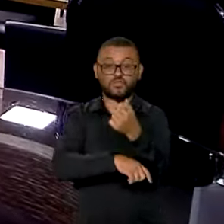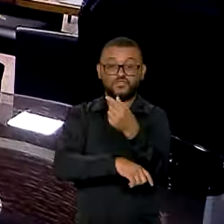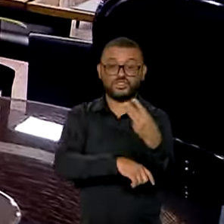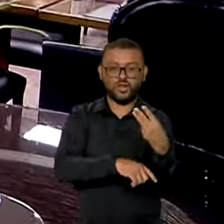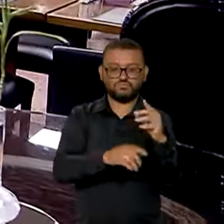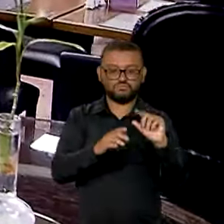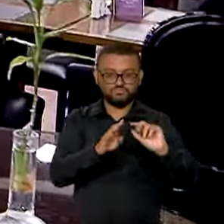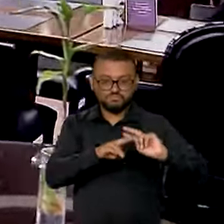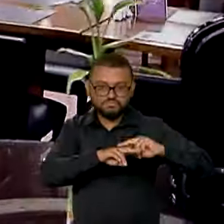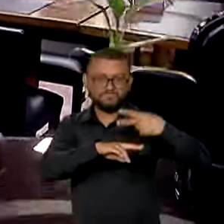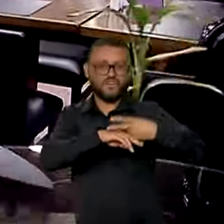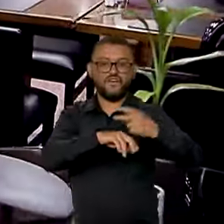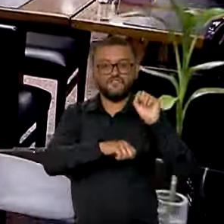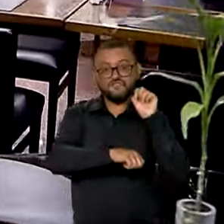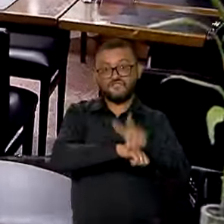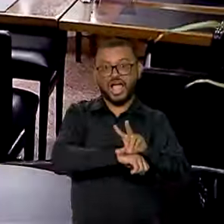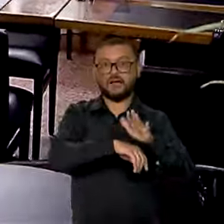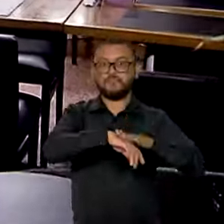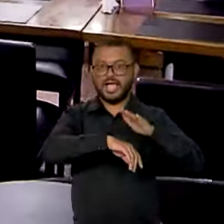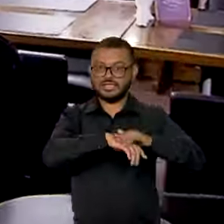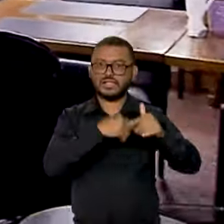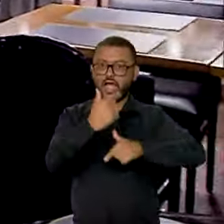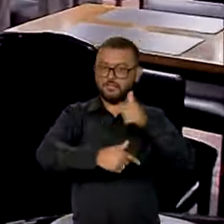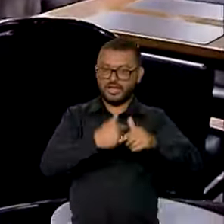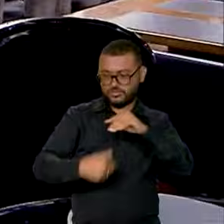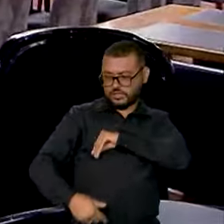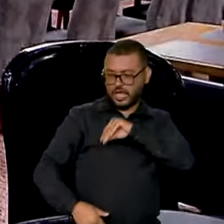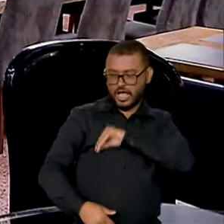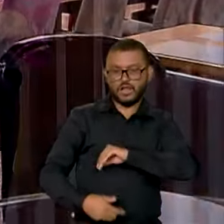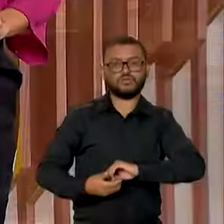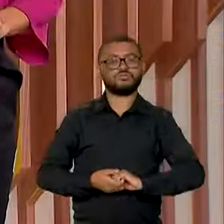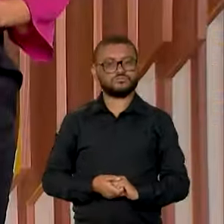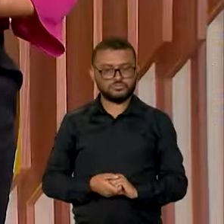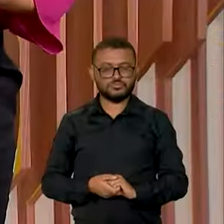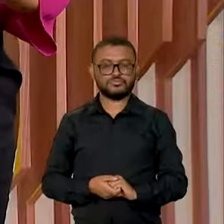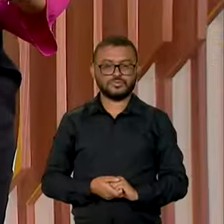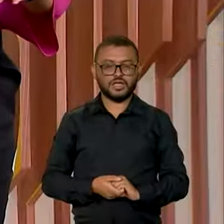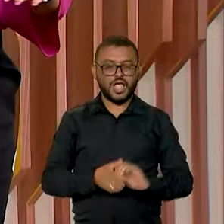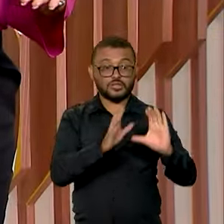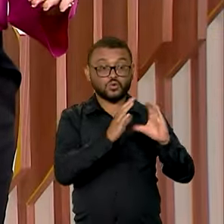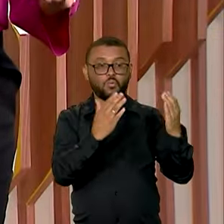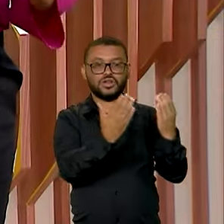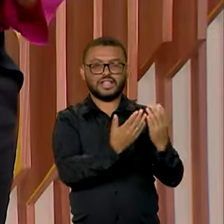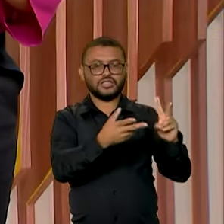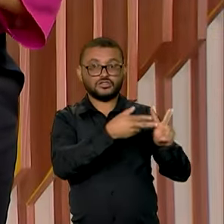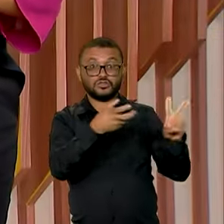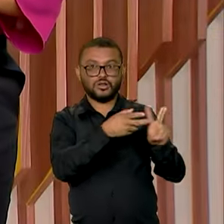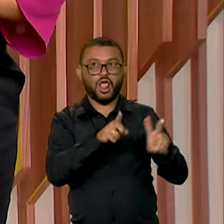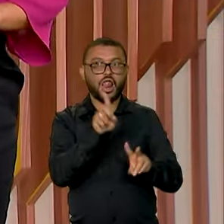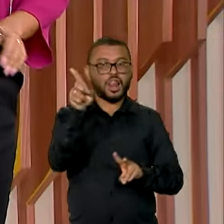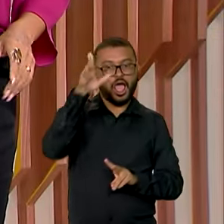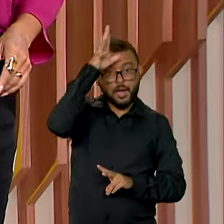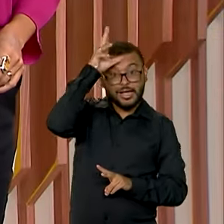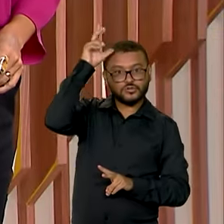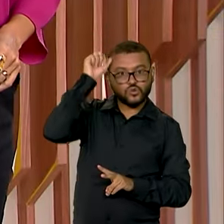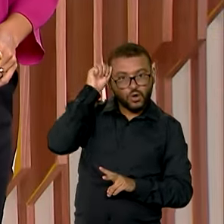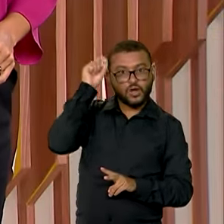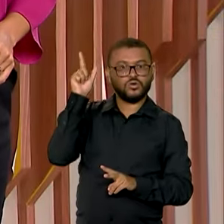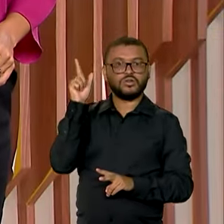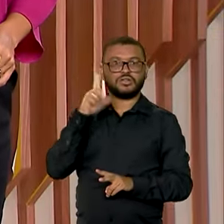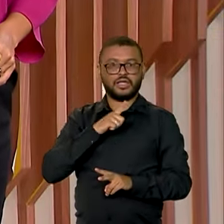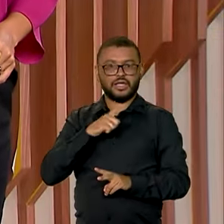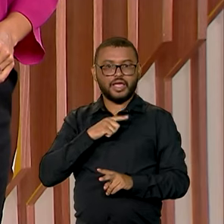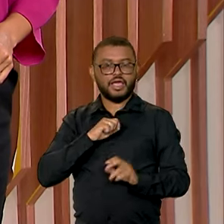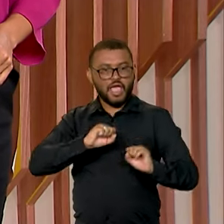aumento recorde no número de vagas e no rendimento mensal do trabalhador. E comunidades indígenas do Amazonas vão receber